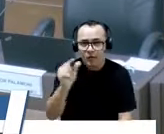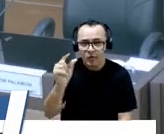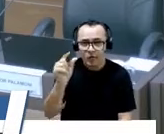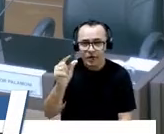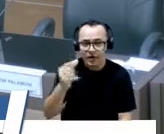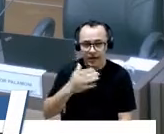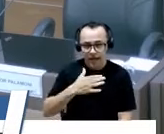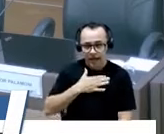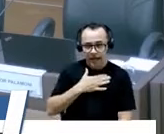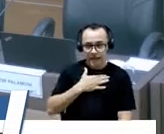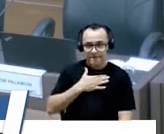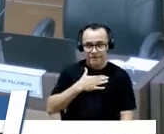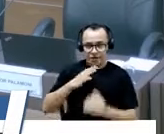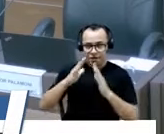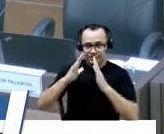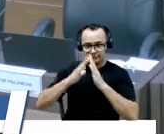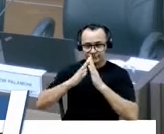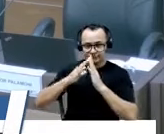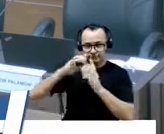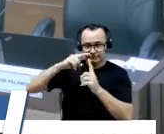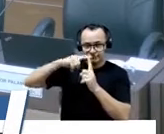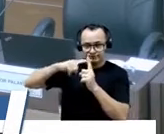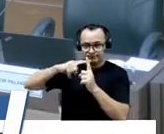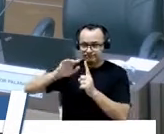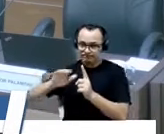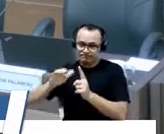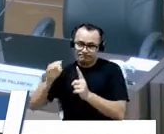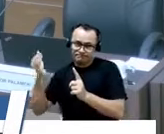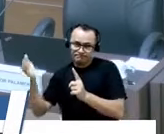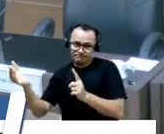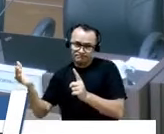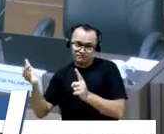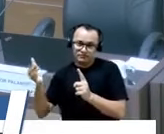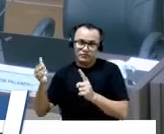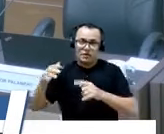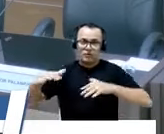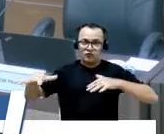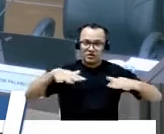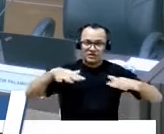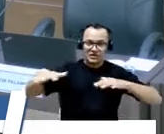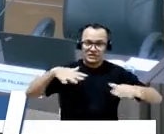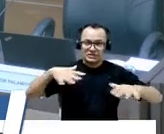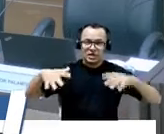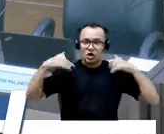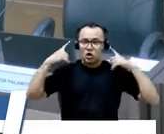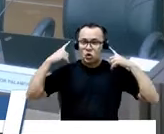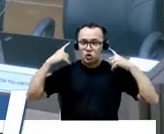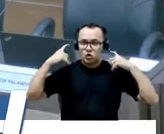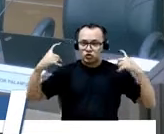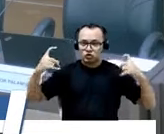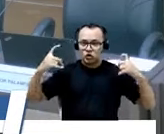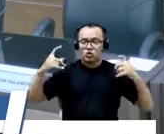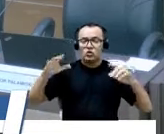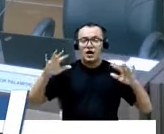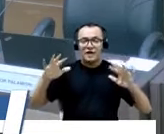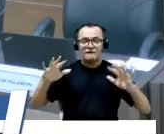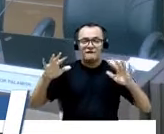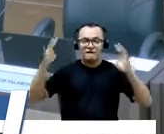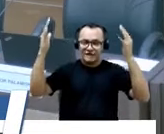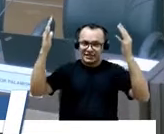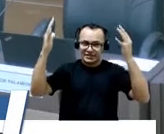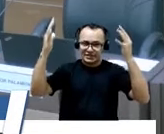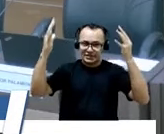baixo ali, e a movimentação, o som, a animação, a festa que aconteceu, a gente pode chamar de festa,